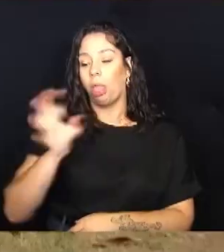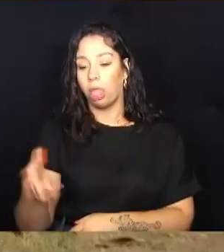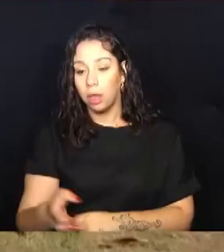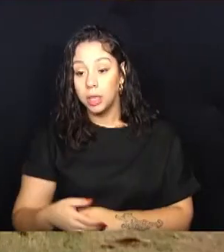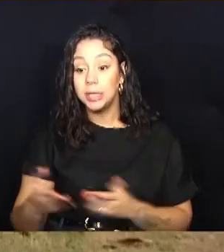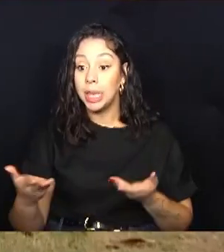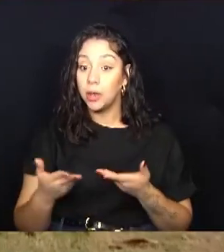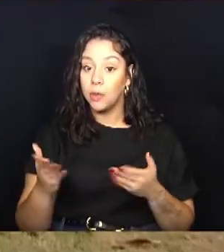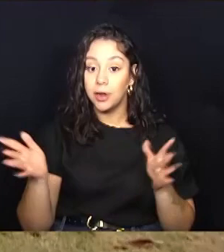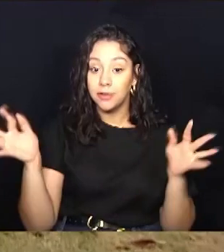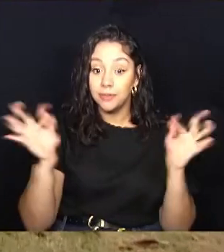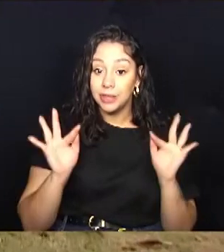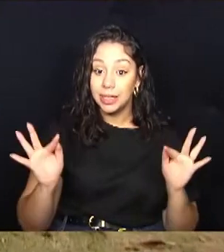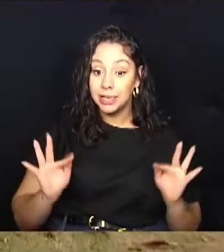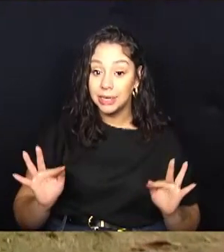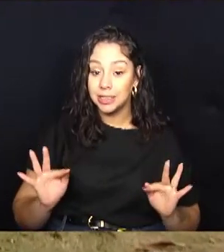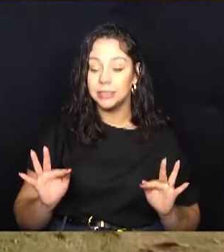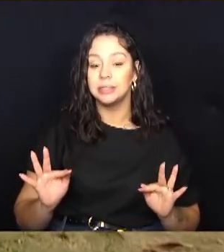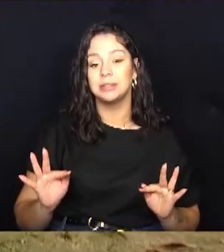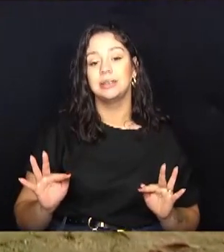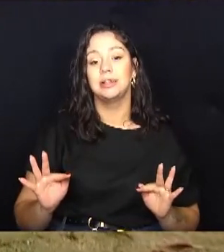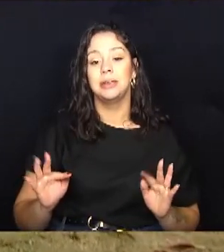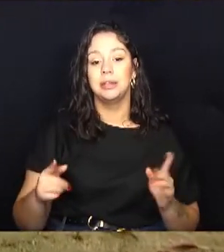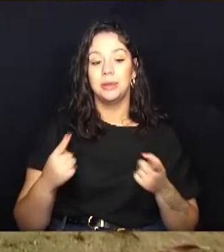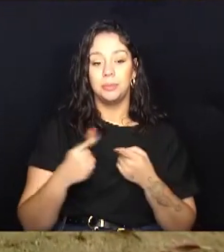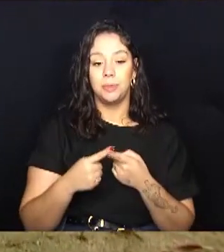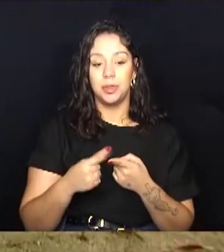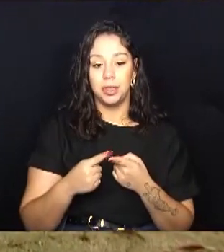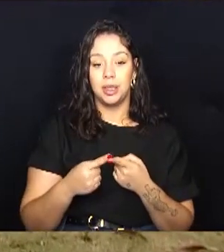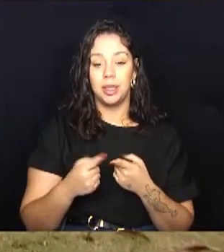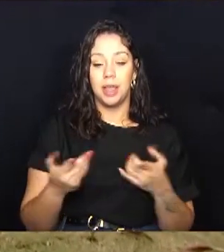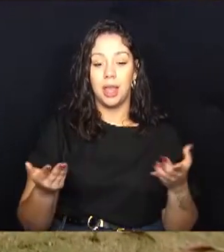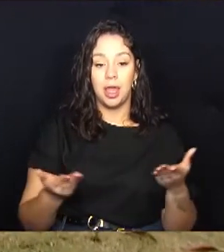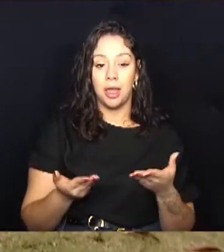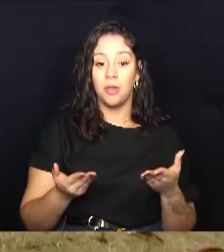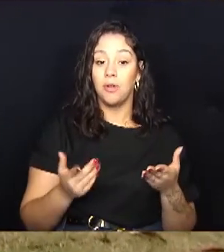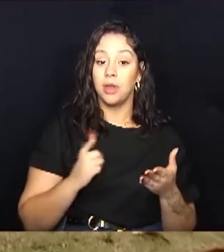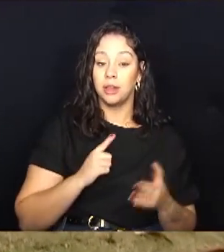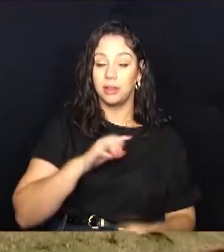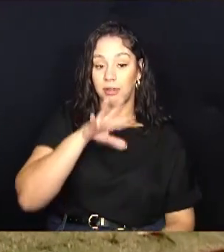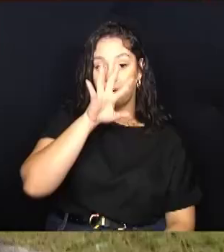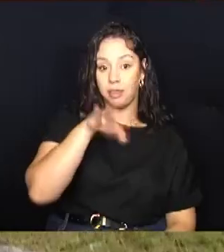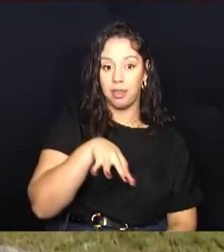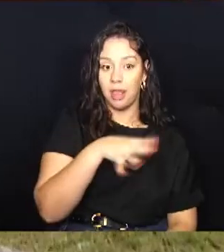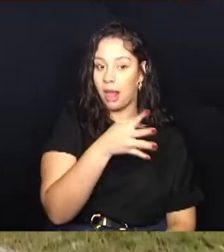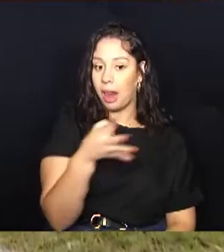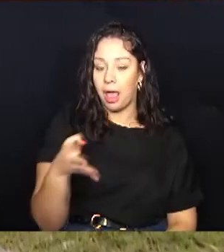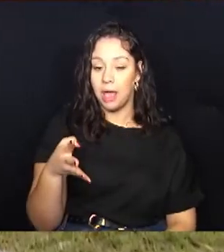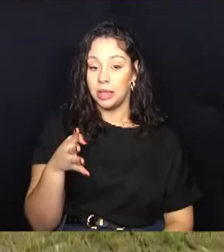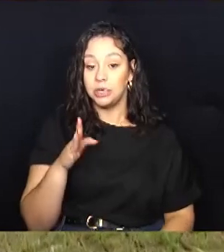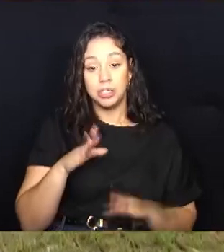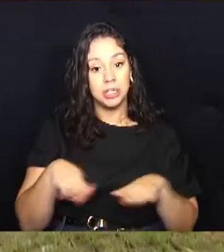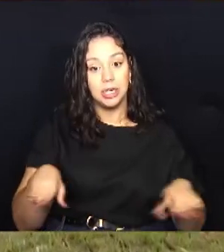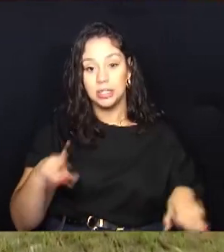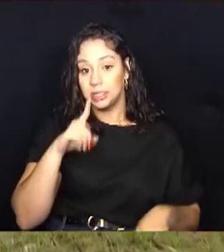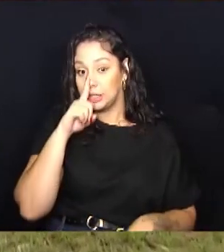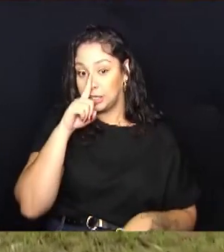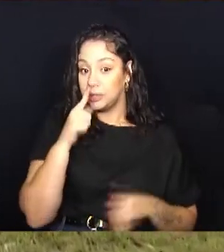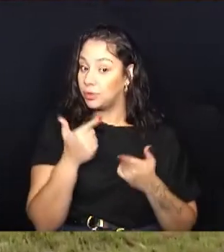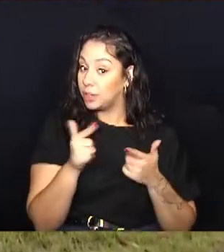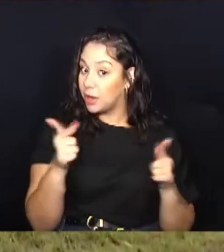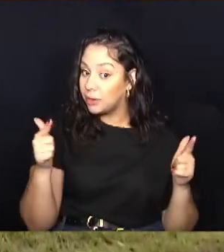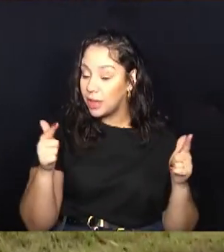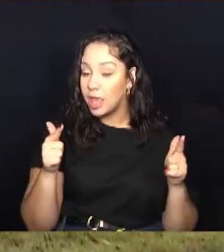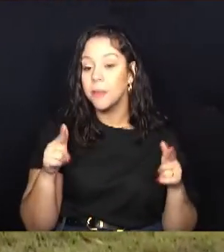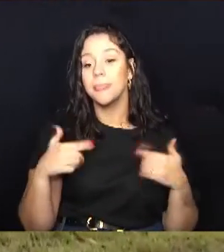está muito feliz, porque agora está com um grade, as crianças não fazem mais riscos, né? Então a